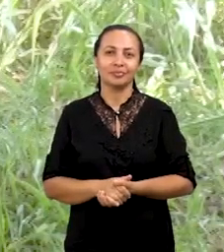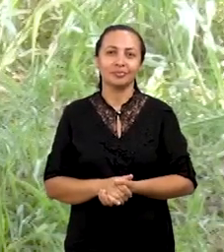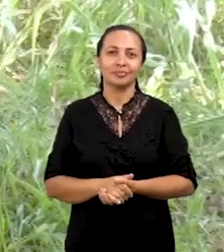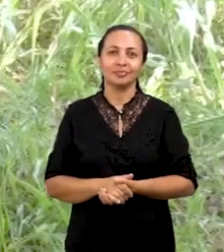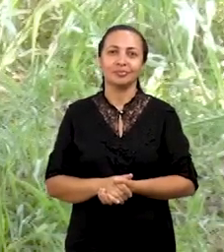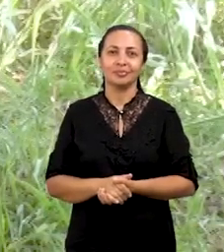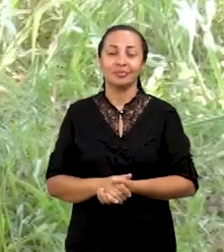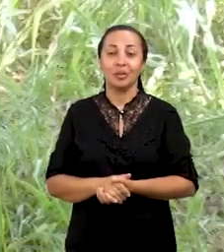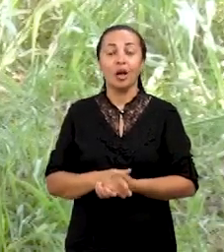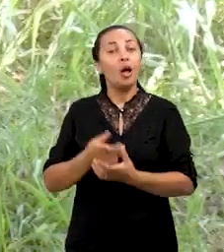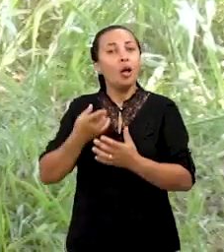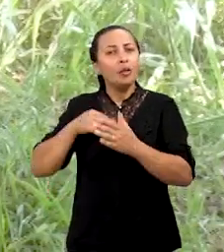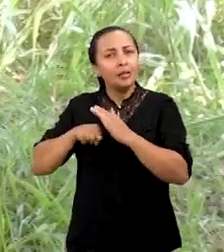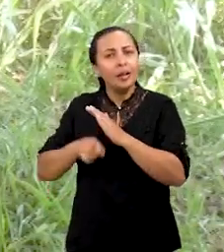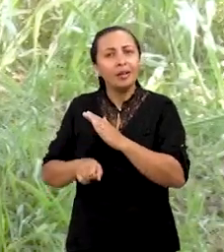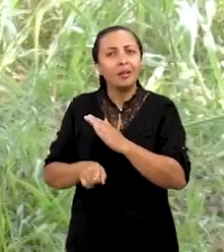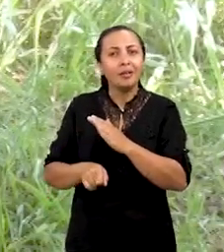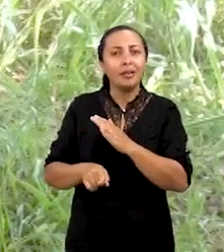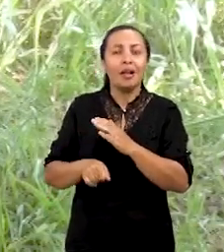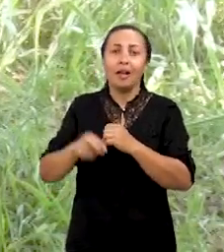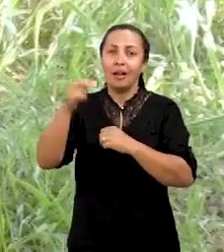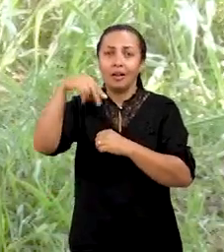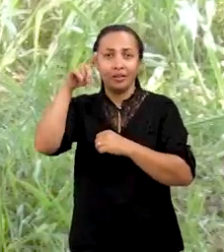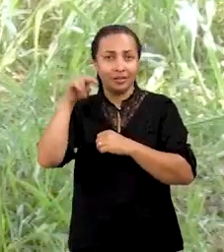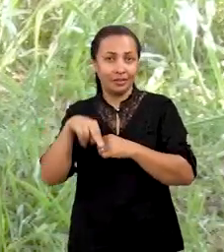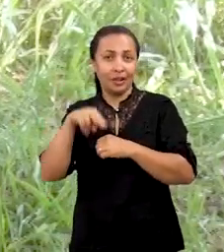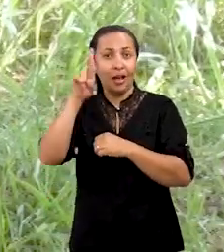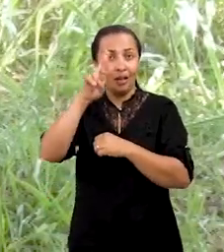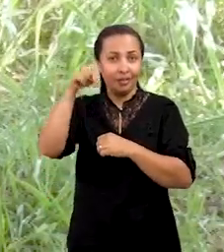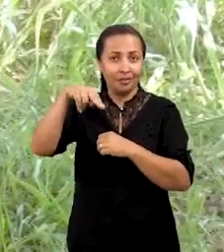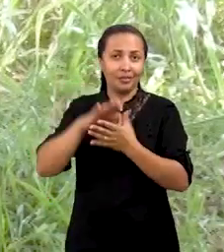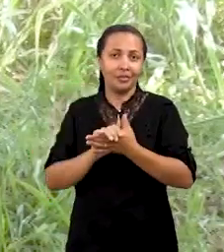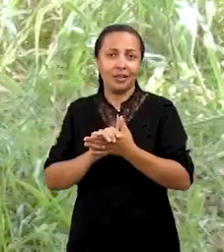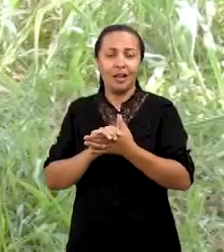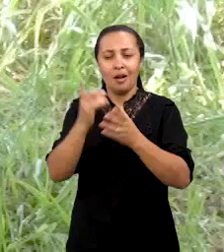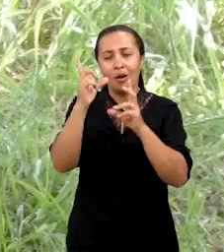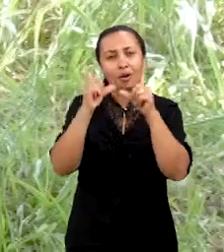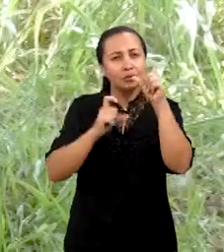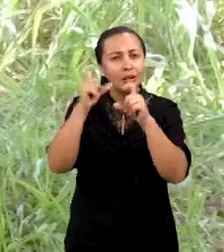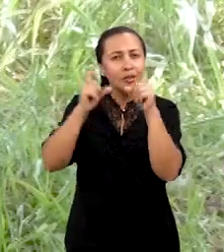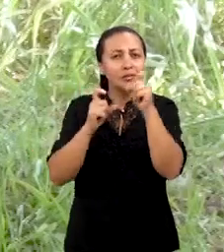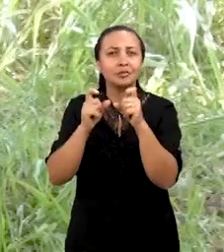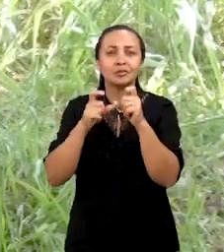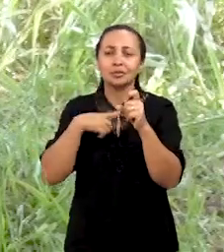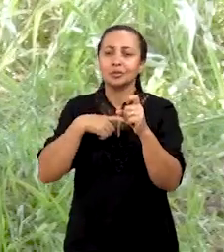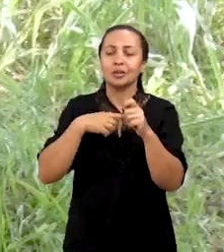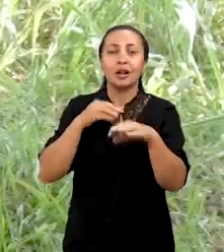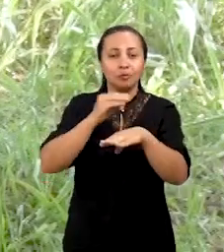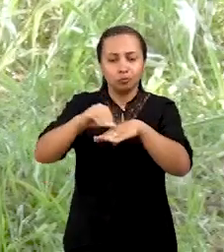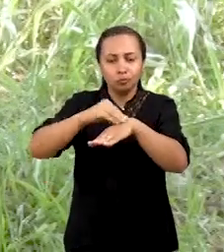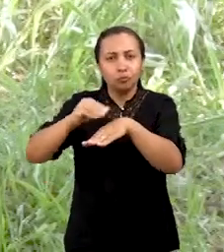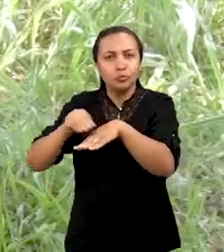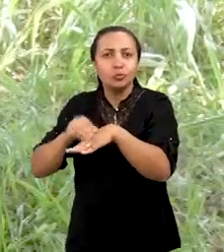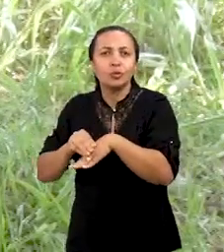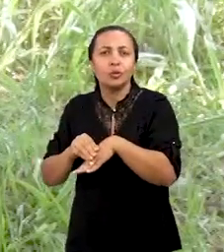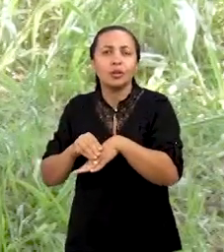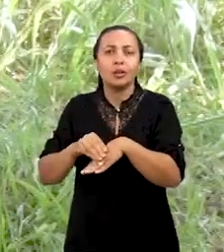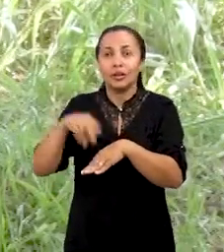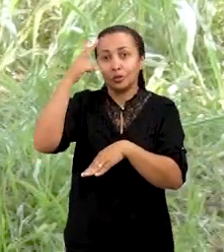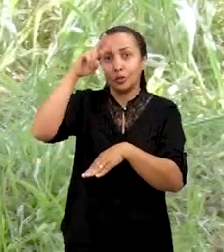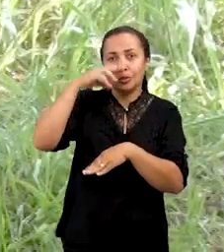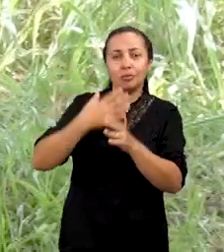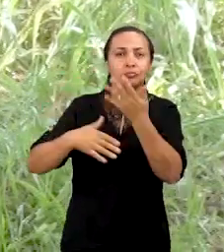No interior do Rio Grande do Norte, no Ceridó, Potiguar, gravuras upestres dão indícios da ocupação pré-histórica na região.